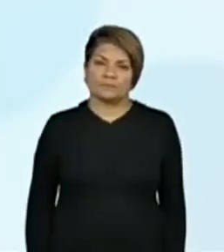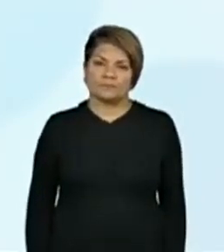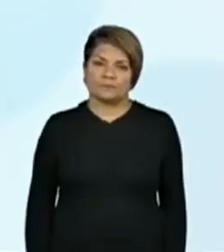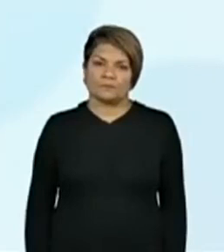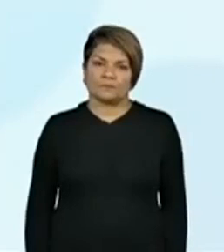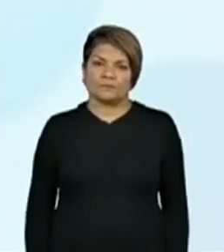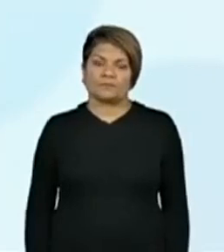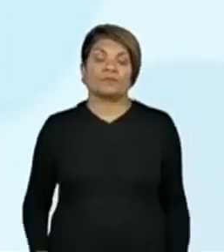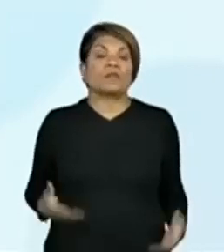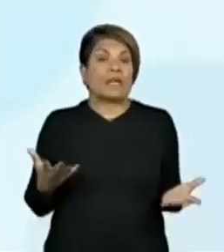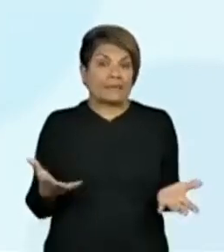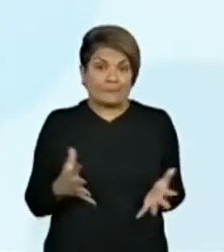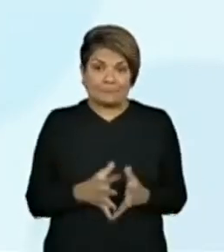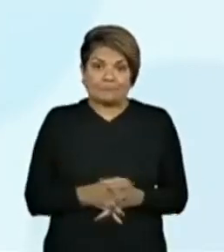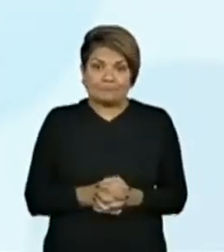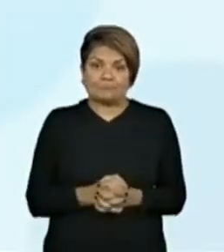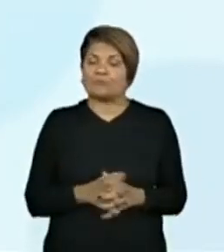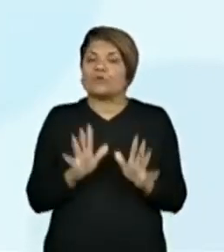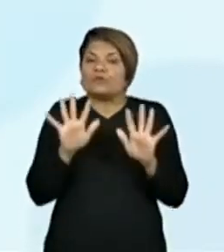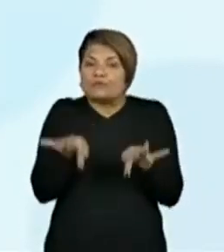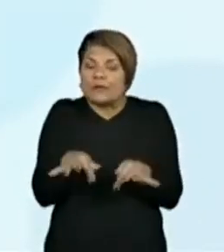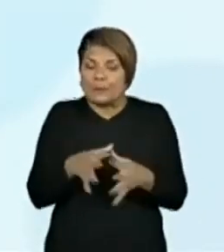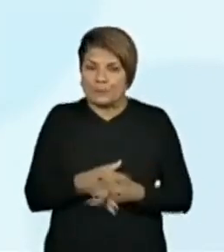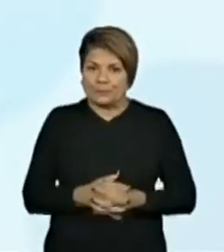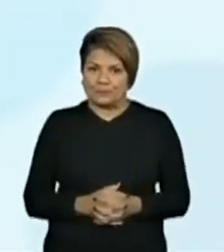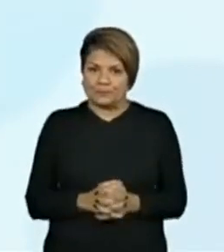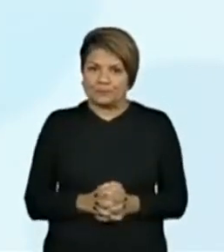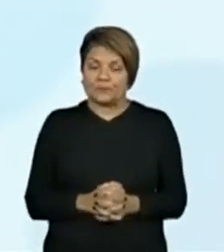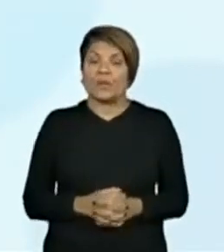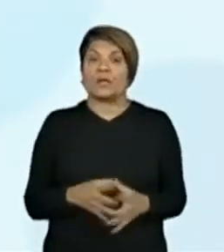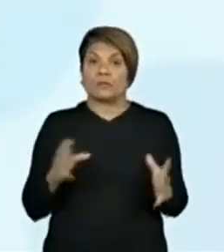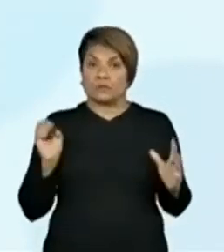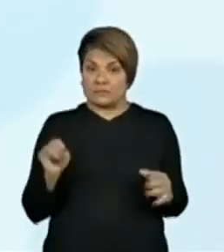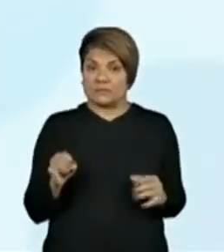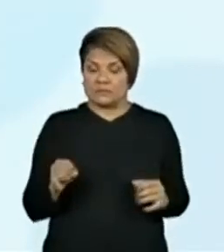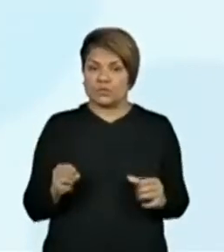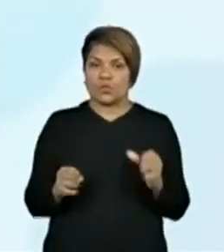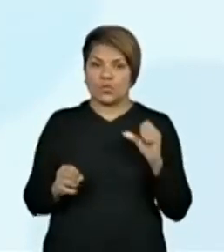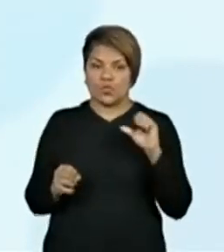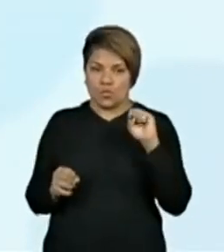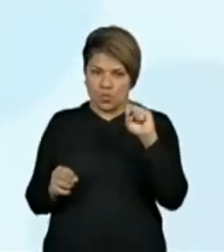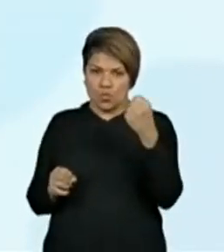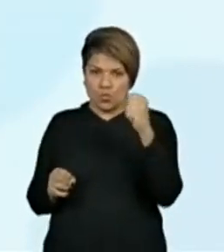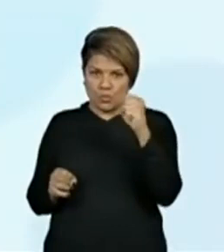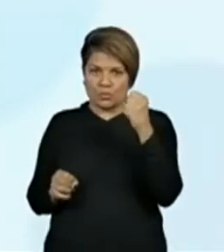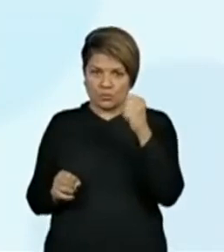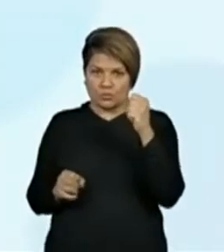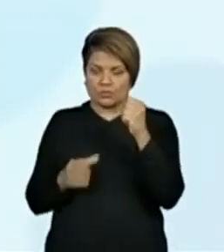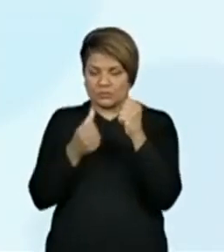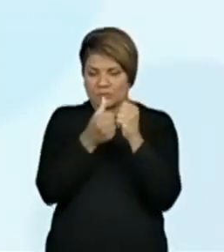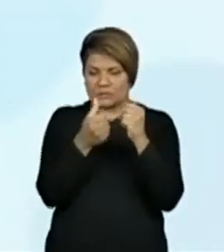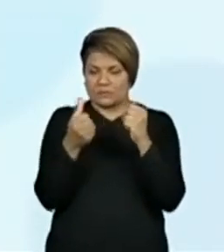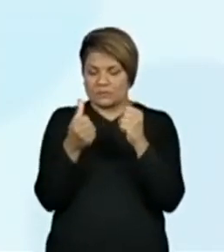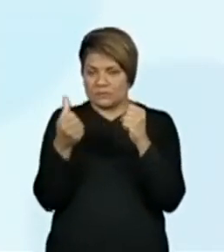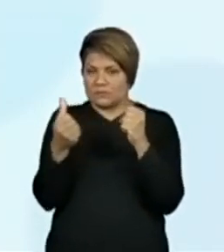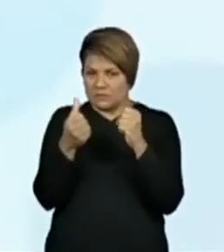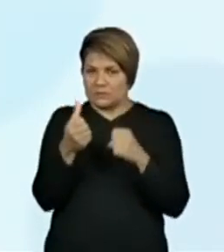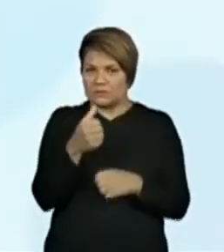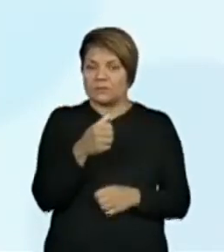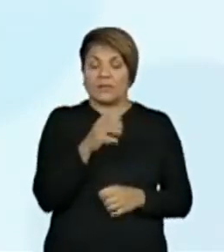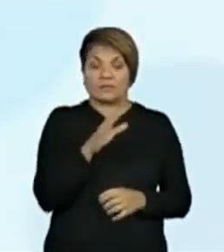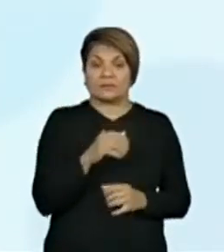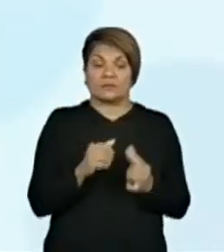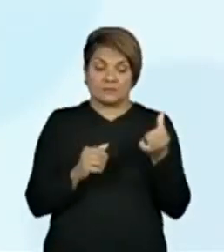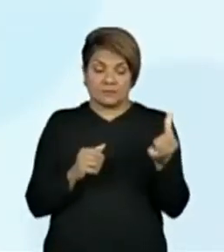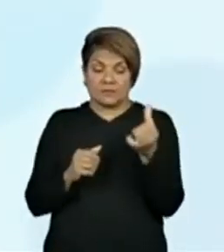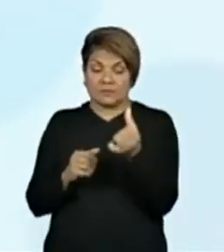e aí, turminha, no final? Se eu tivesse colocado o 8? A professora Kelly já respondeu.